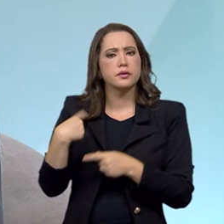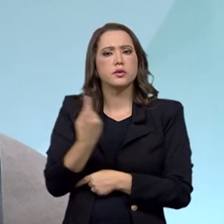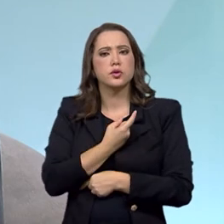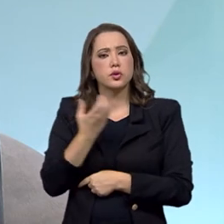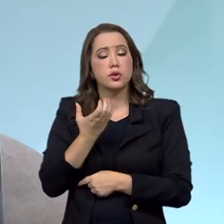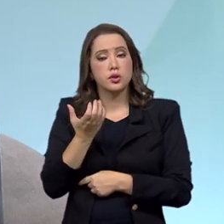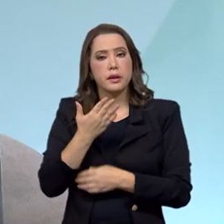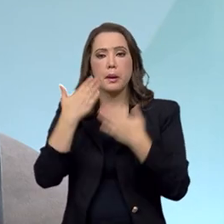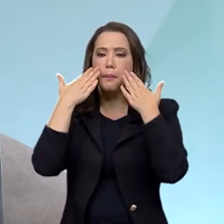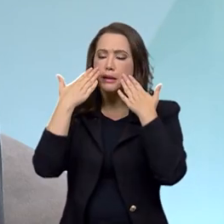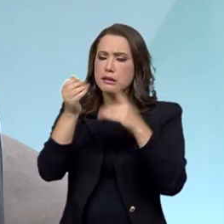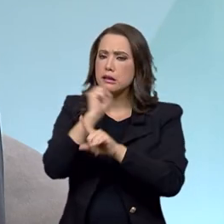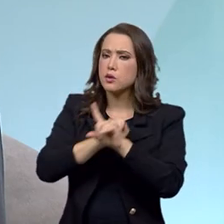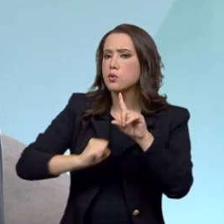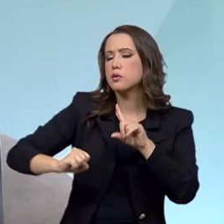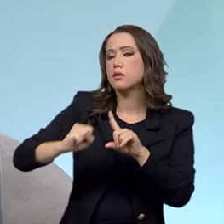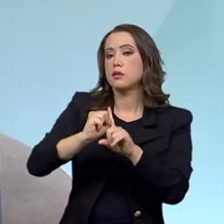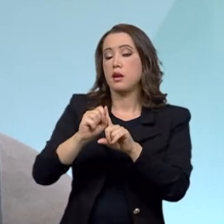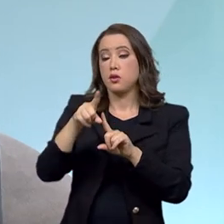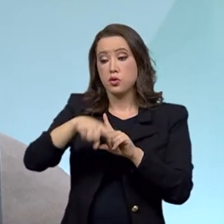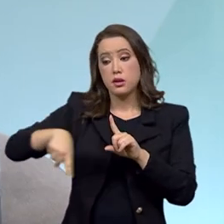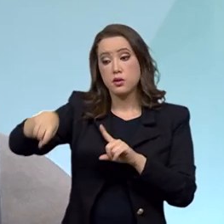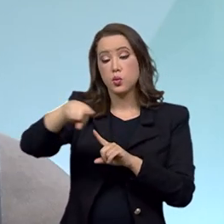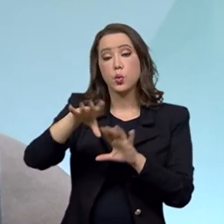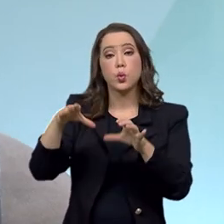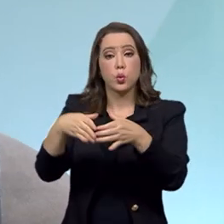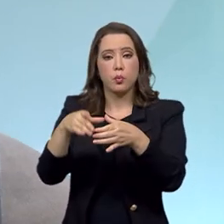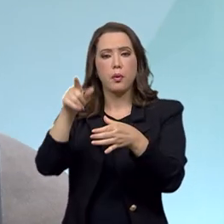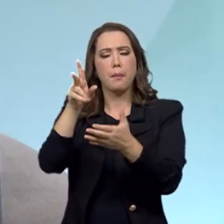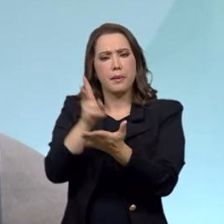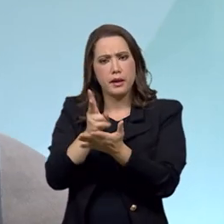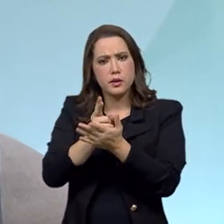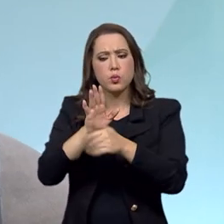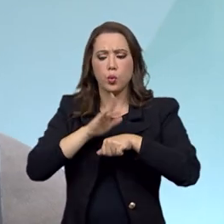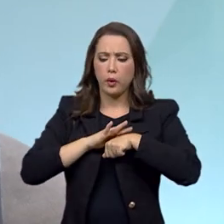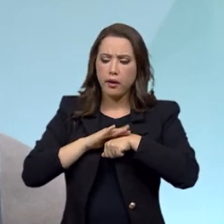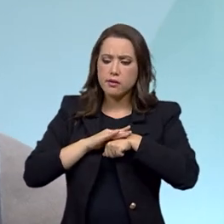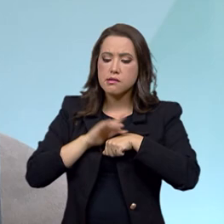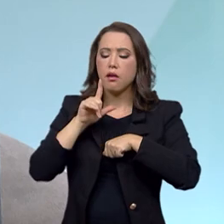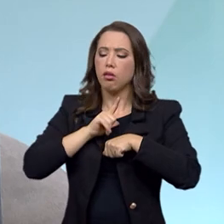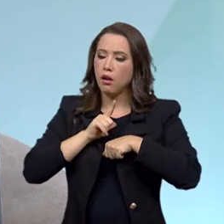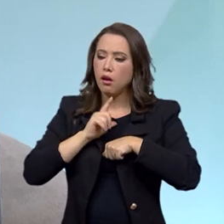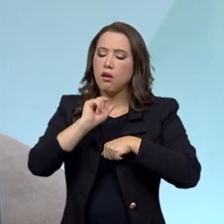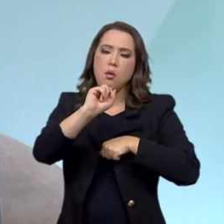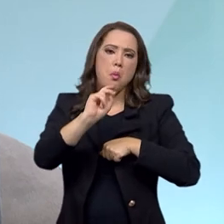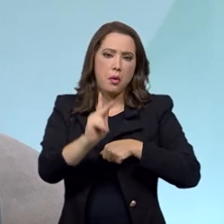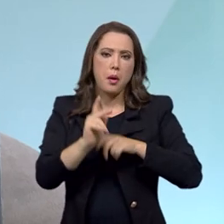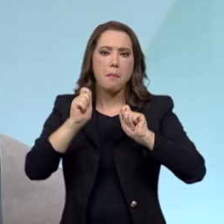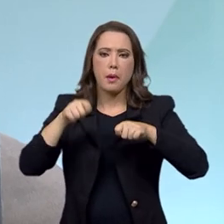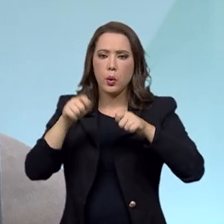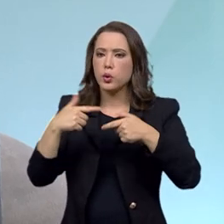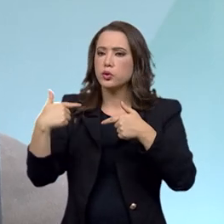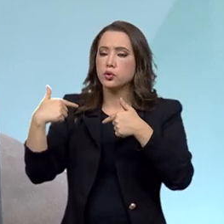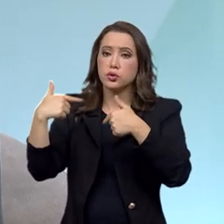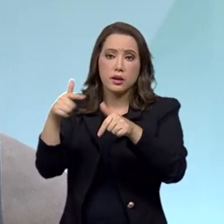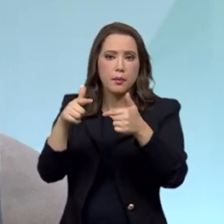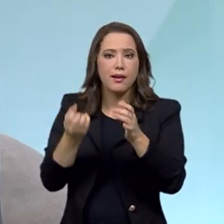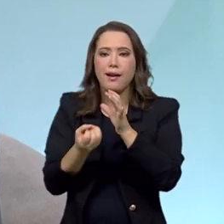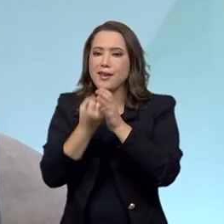apresentar à sociedade que essas pessoas, apesar das doenças que têm, são capazes de produzir como qualquer outra.